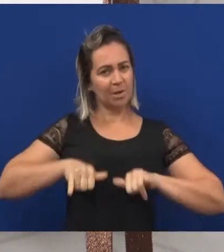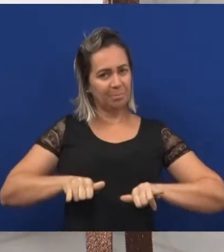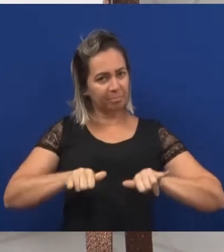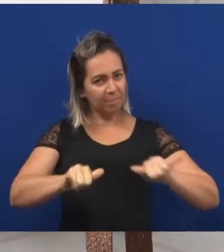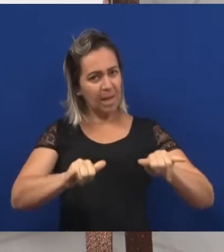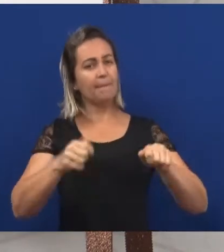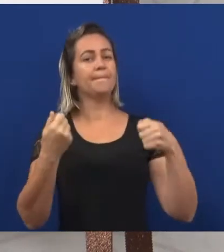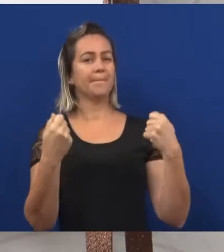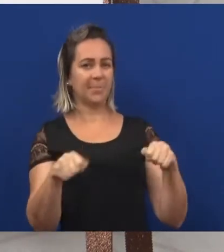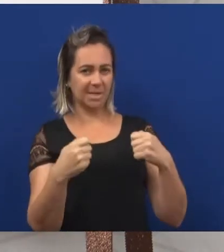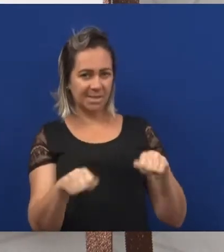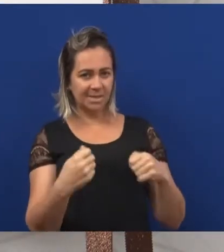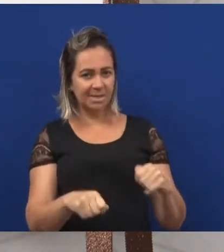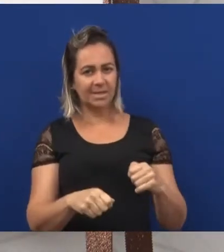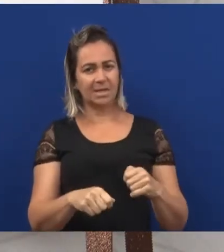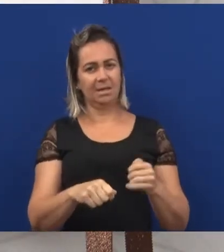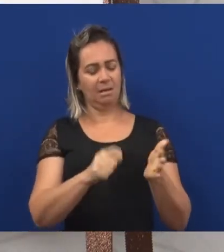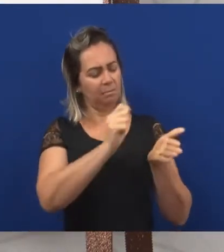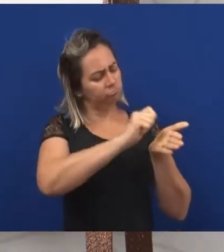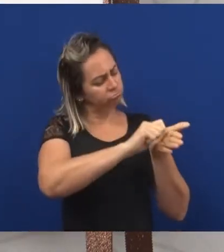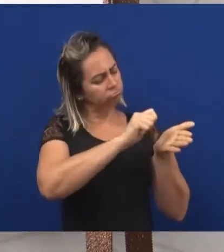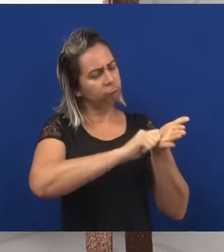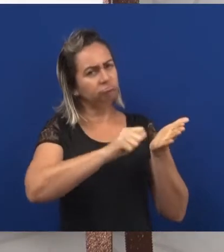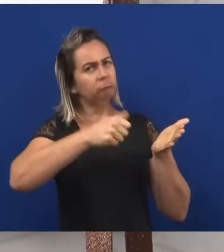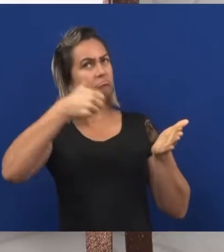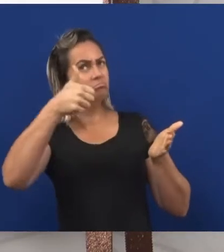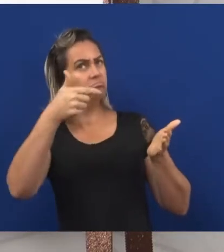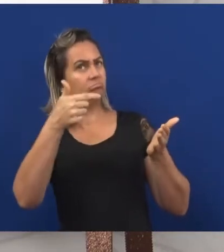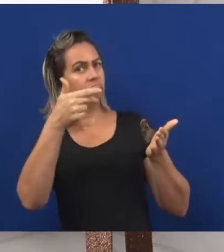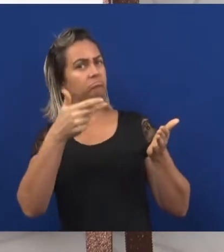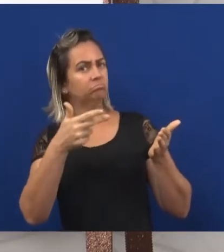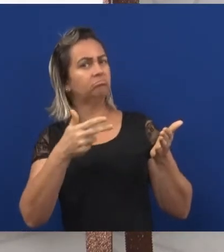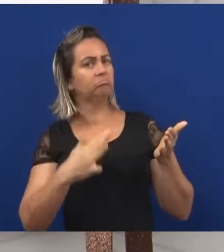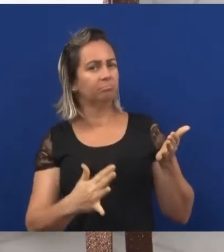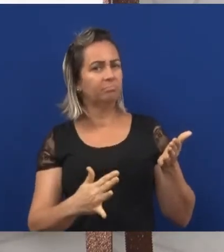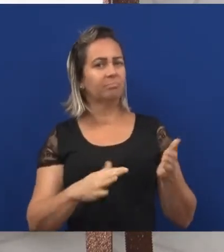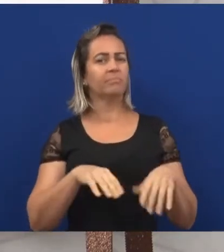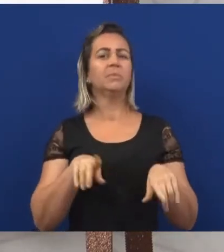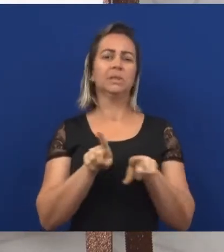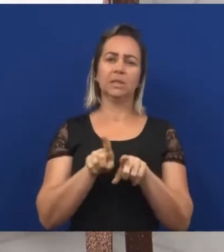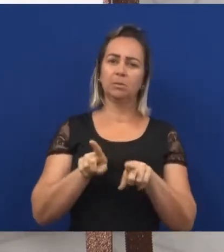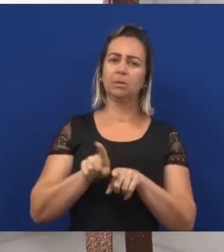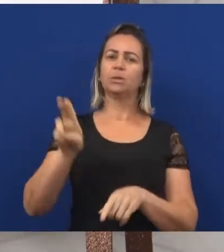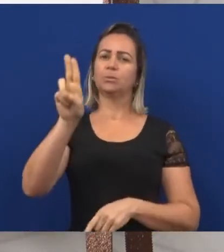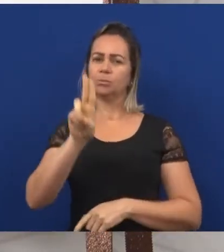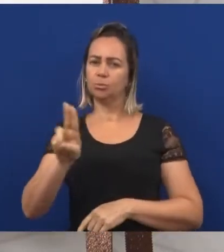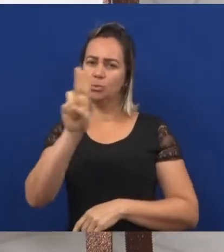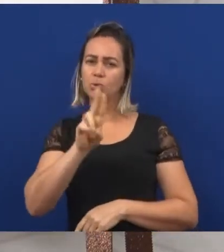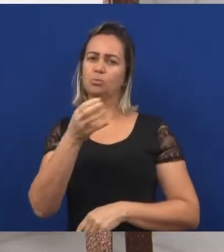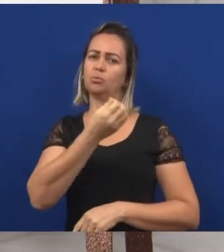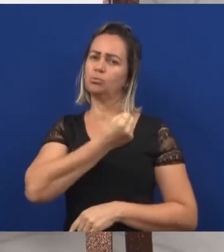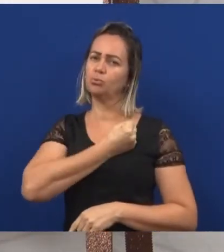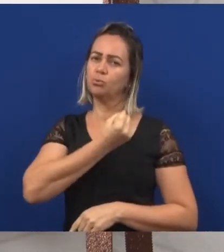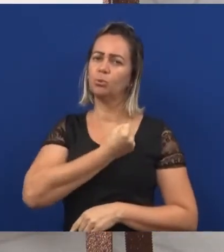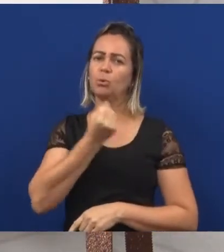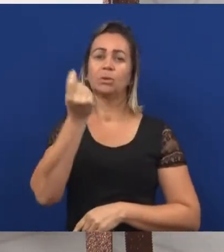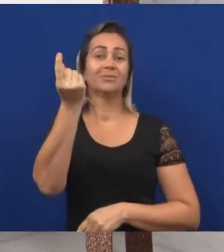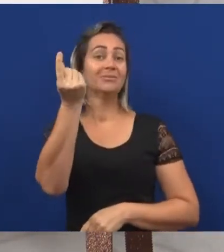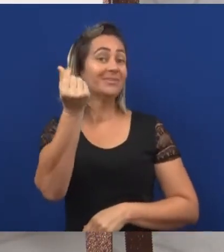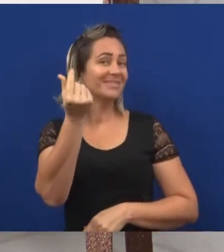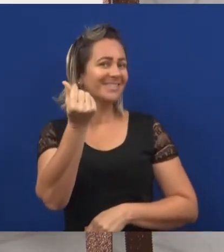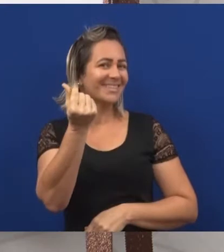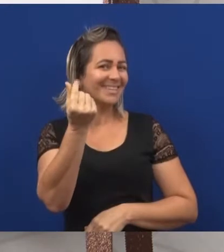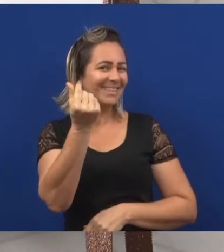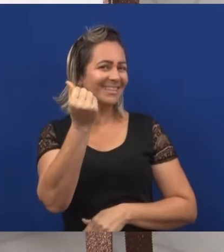Também usamos os números no valor das notas. Gabriel percebeu que